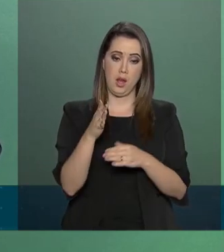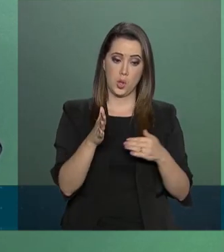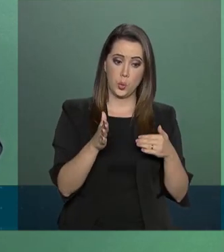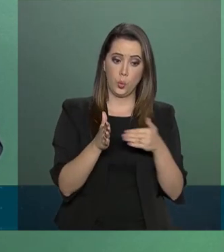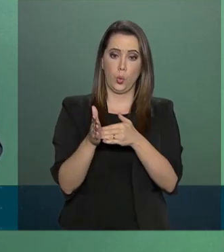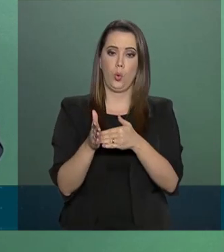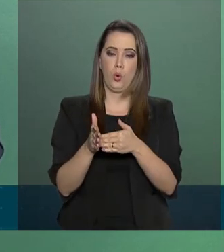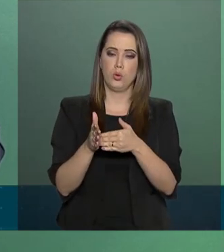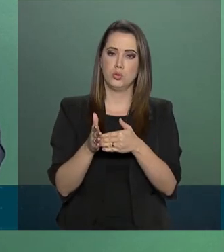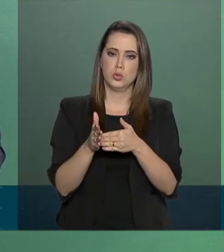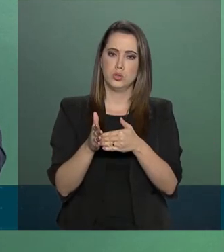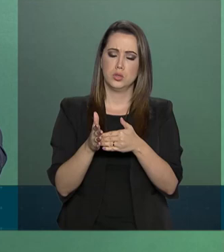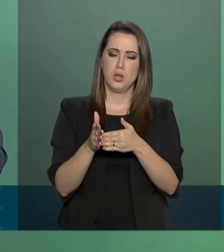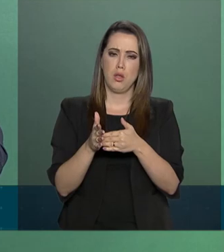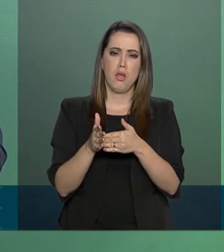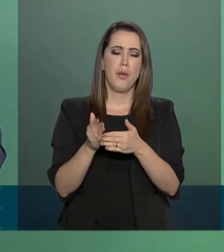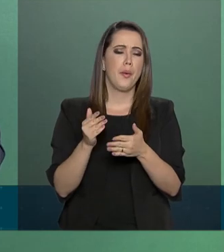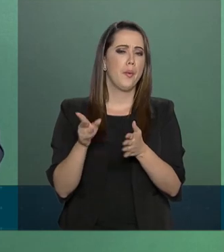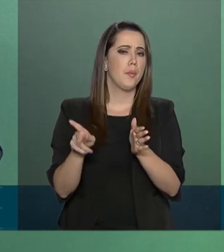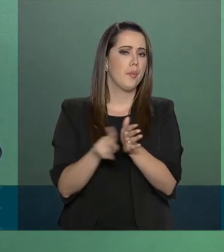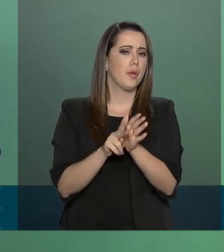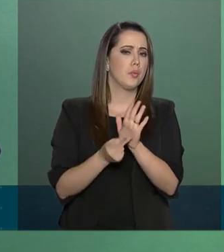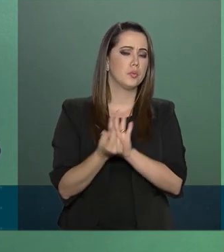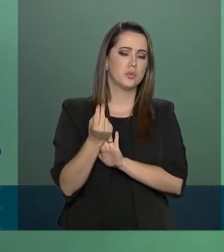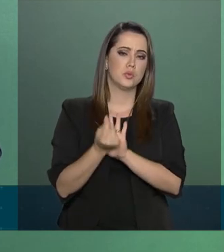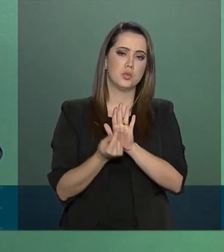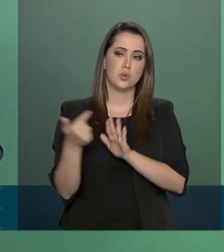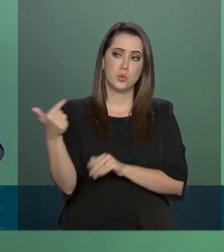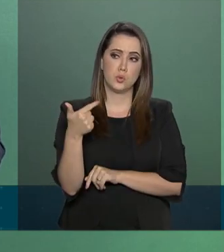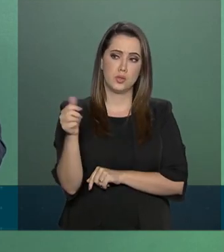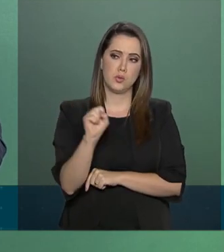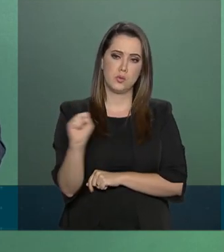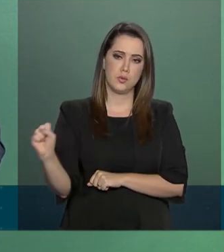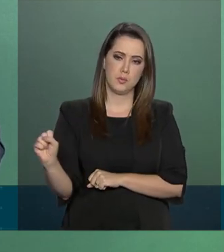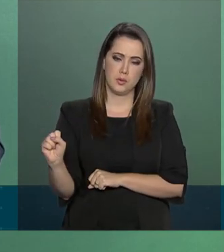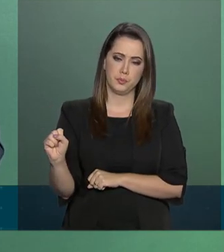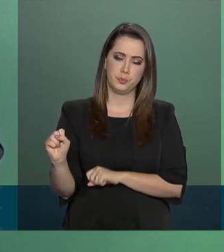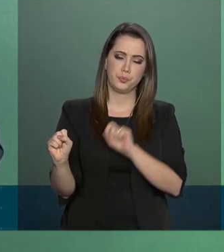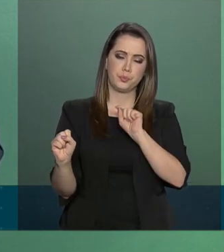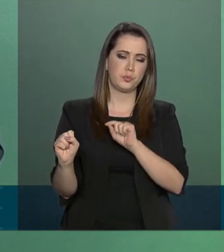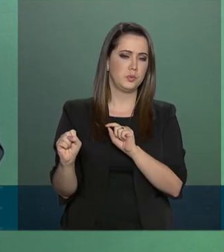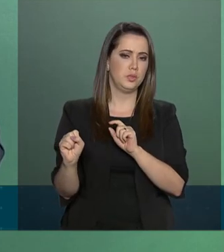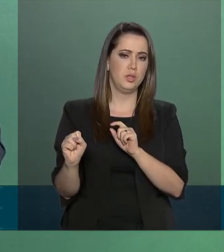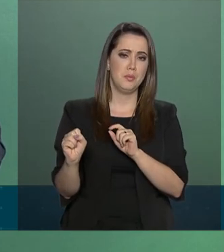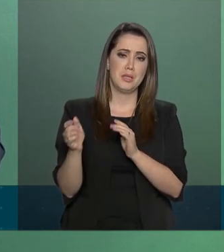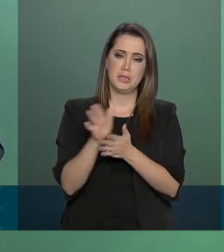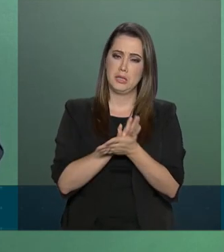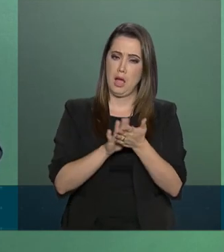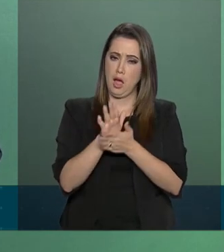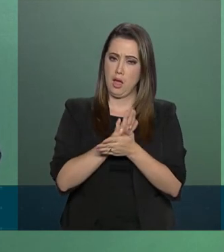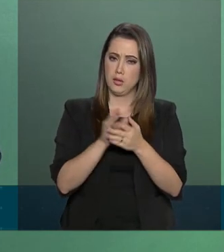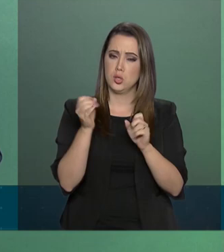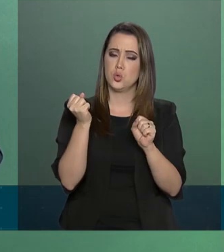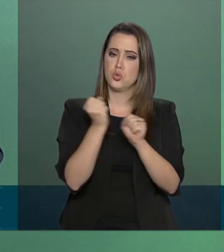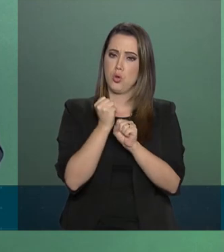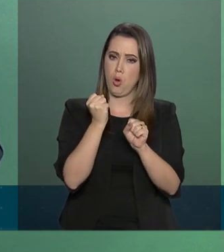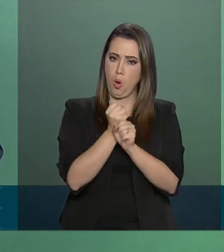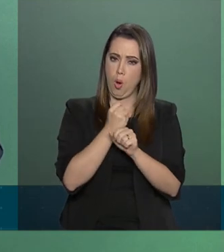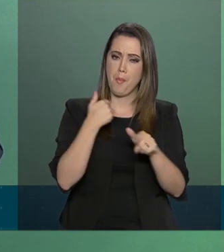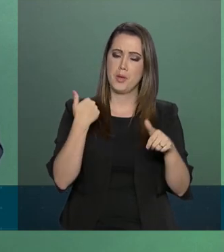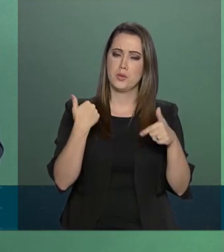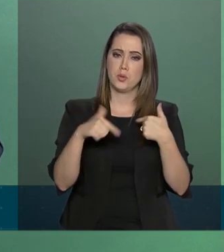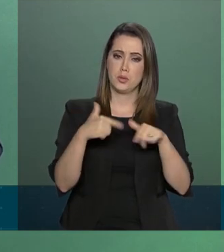incide sobre os recursos do segundo semestre para que nenhuma obra ou ação seja